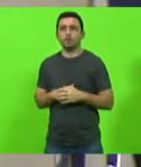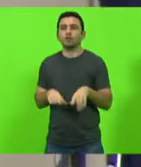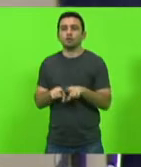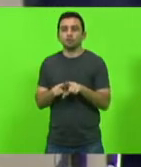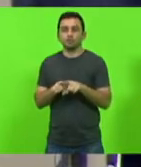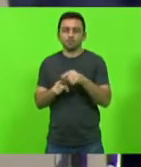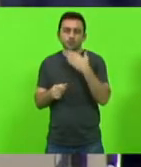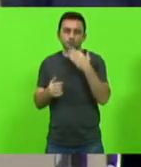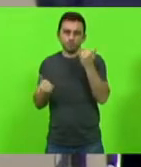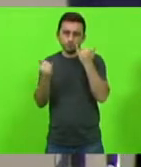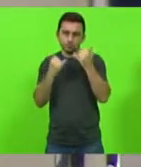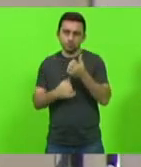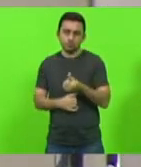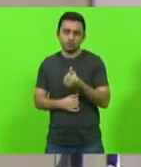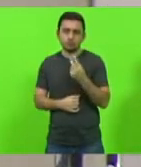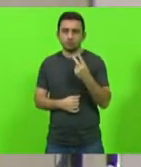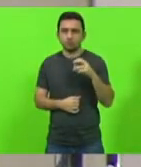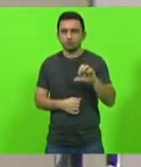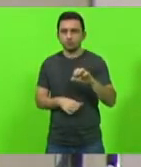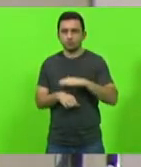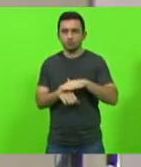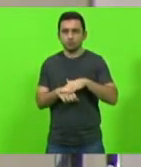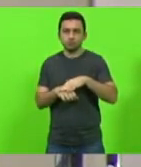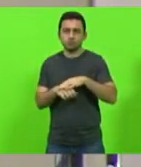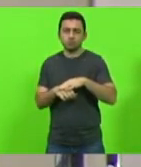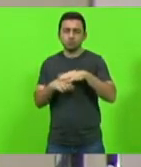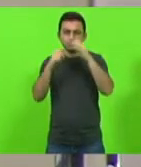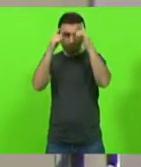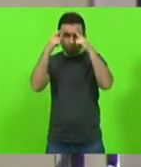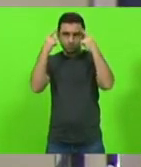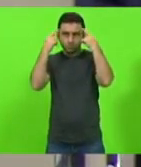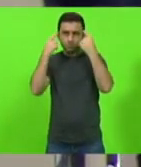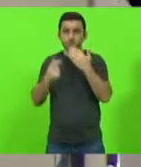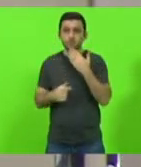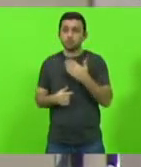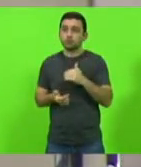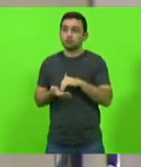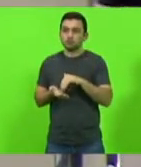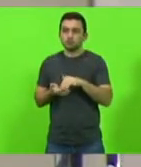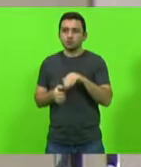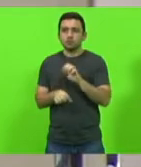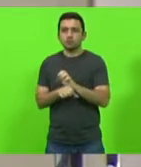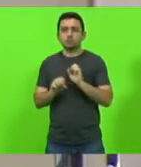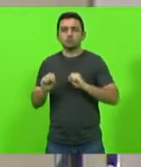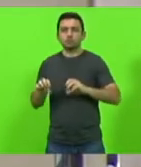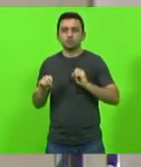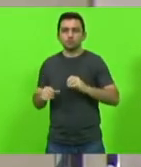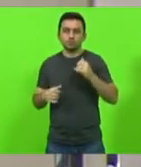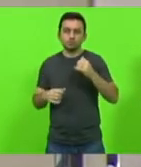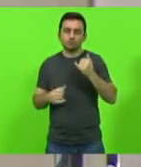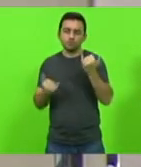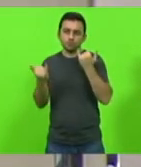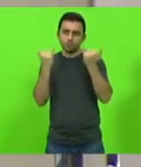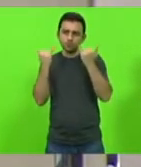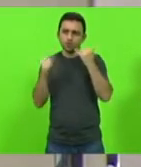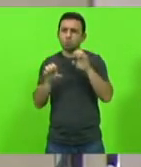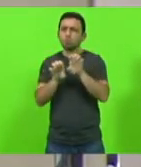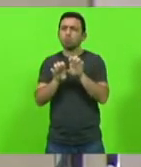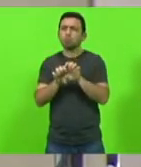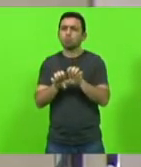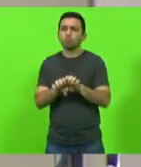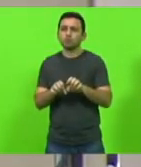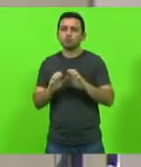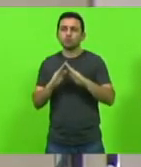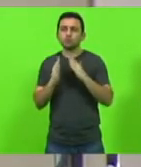629 autor deputado de sareta solicitando ao secretário de estado da educação informações acerca da estrutura da escola de